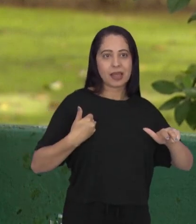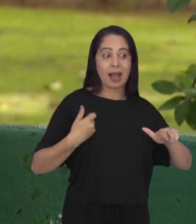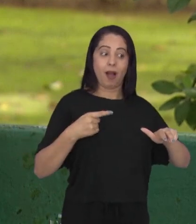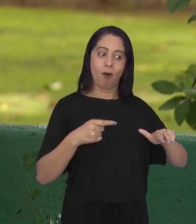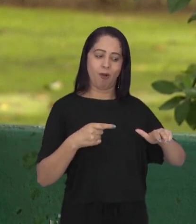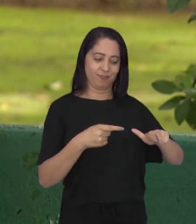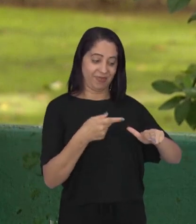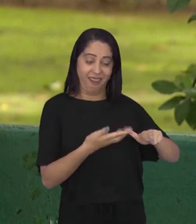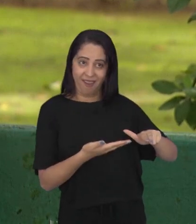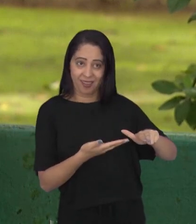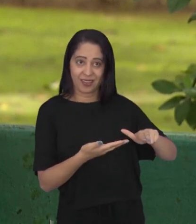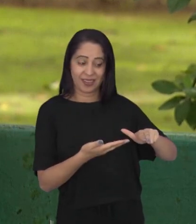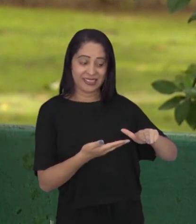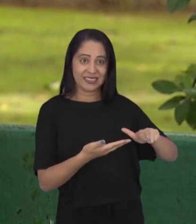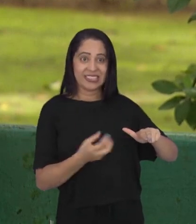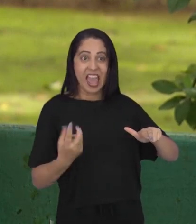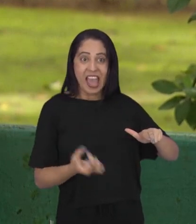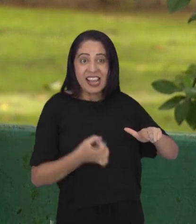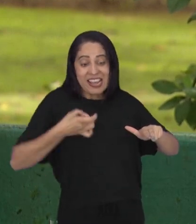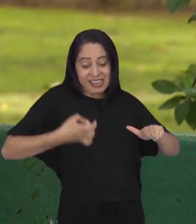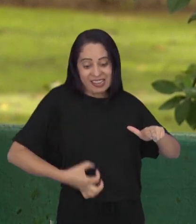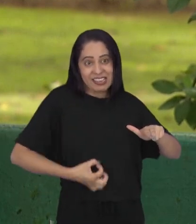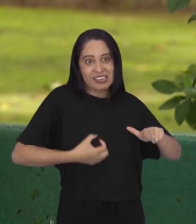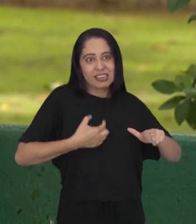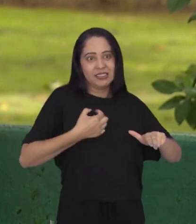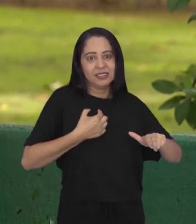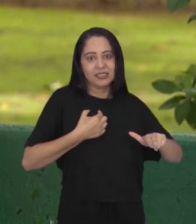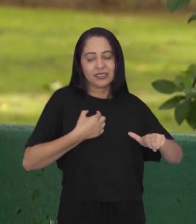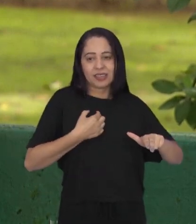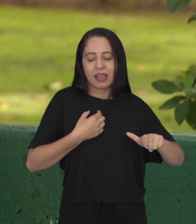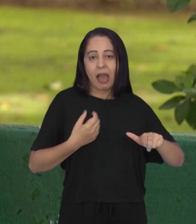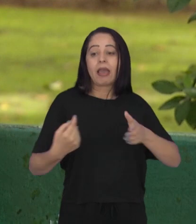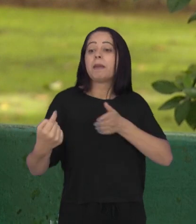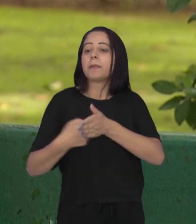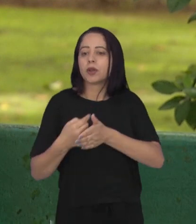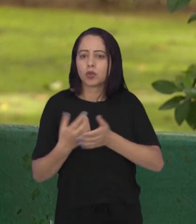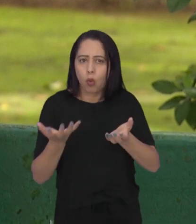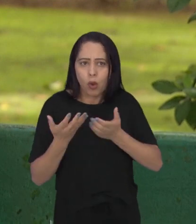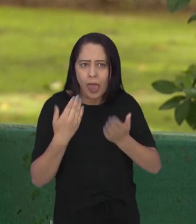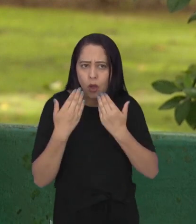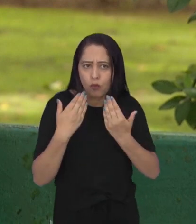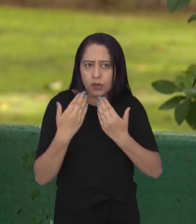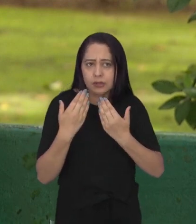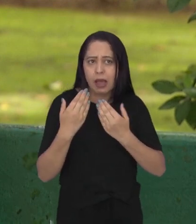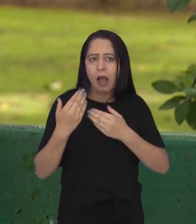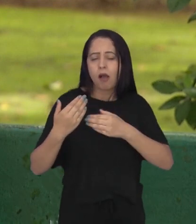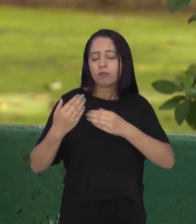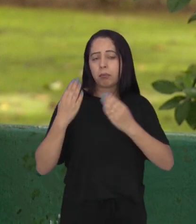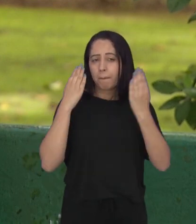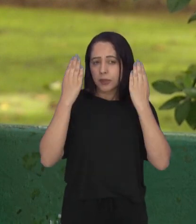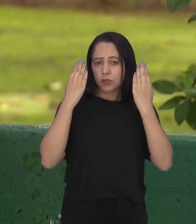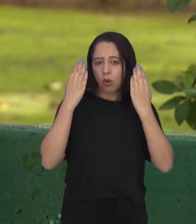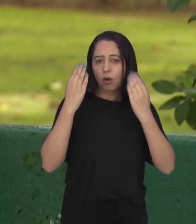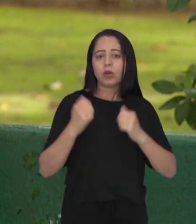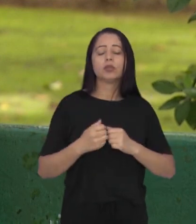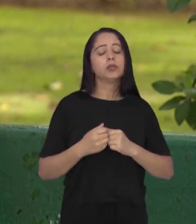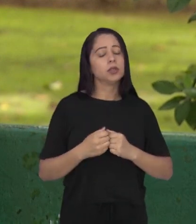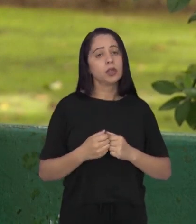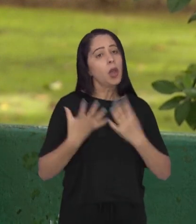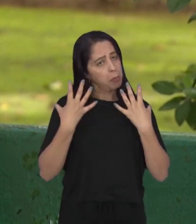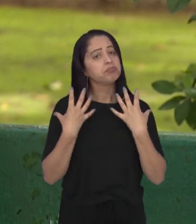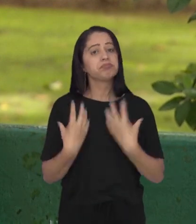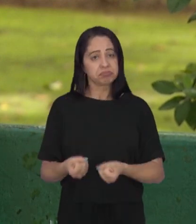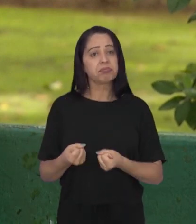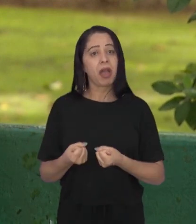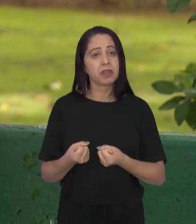para comunicar que não era pneumonia com sepsis, que era um câncer em metástase, ele me perguntou se eu gostaria de falar com o psicólogo. E foi